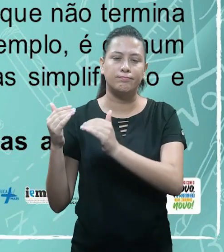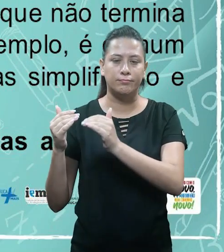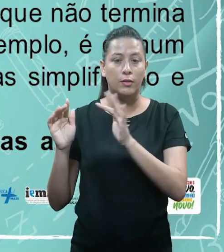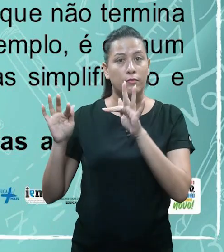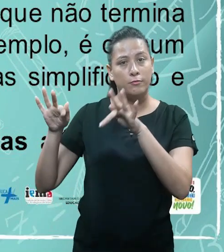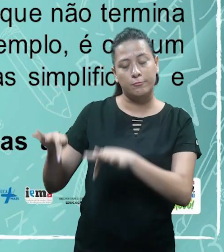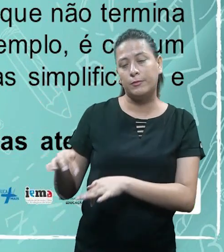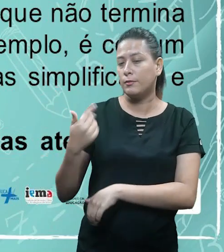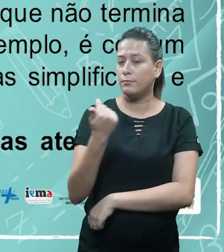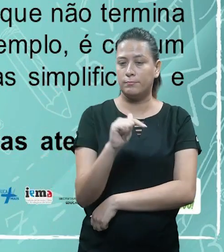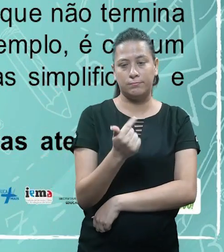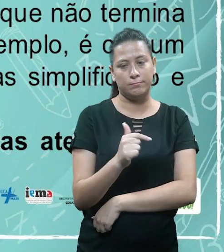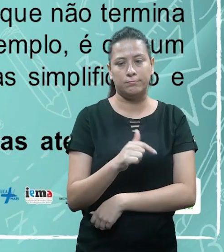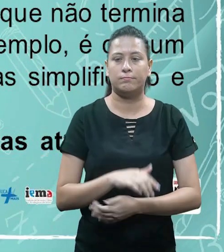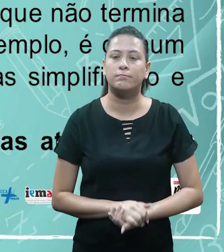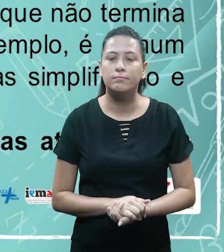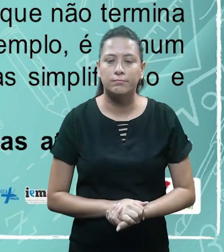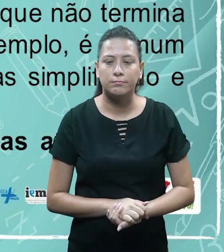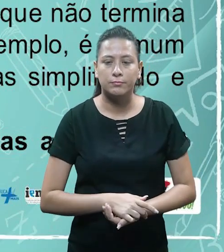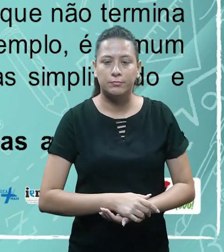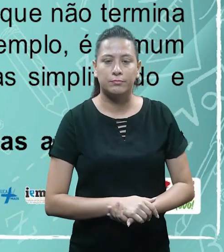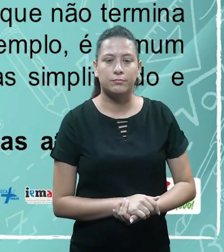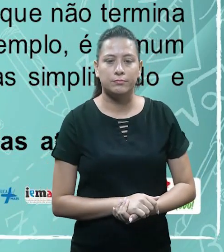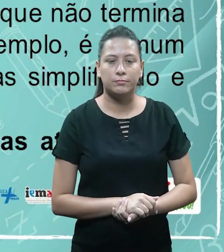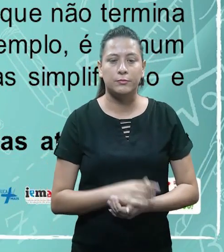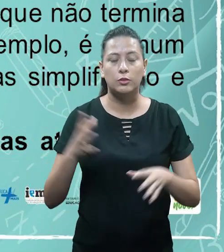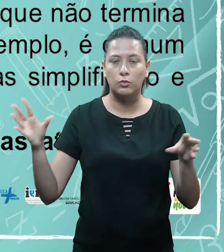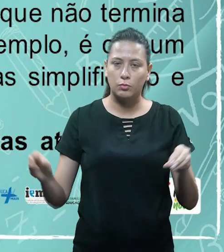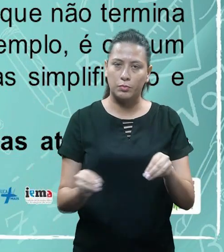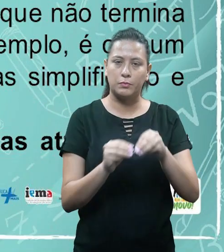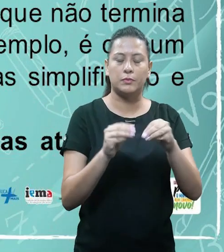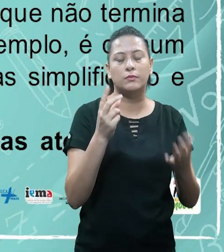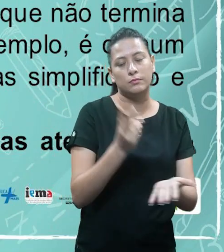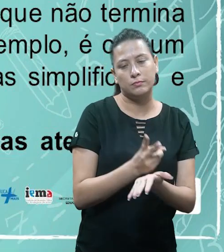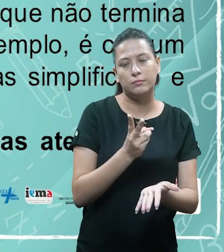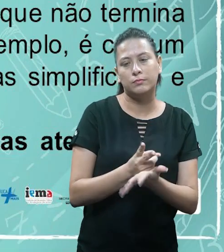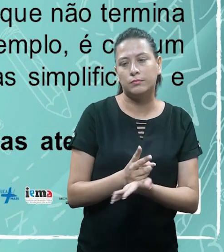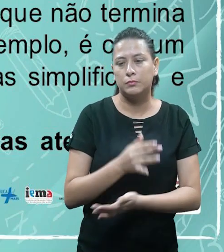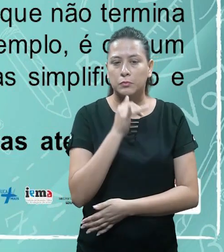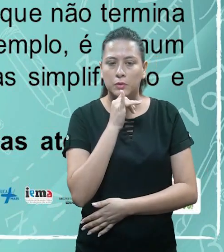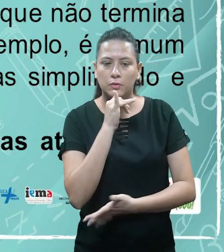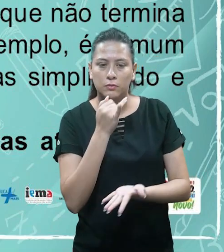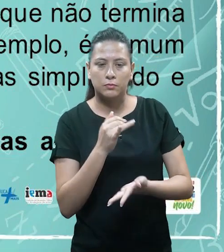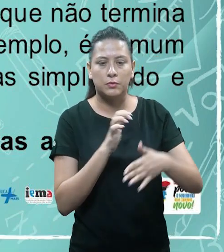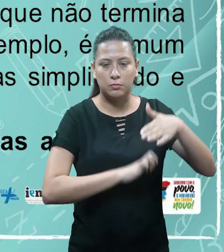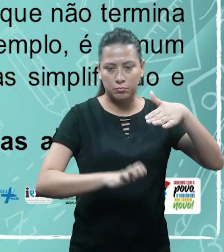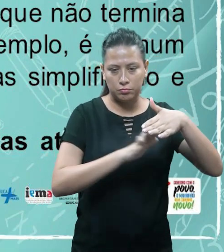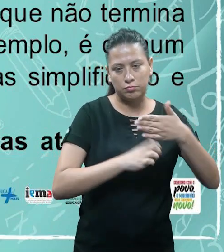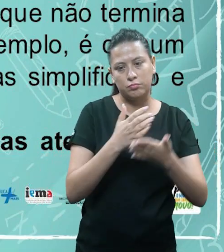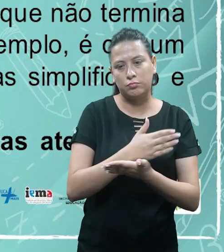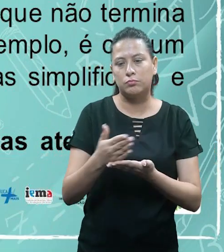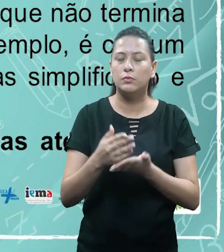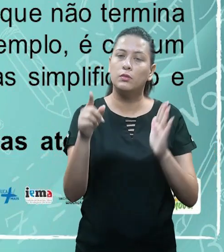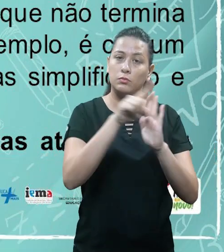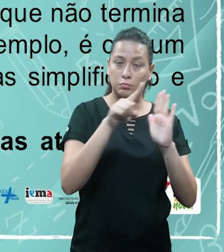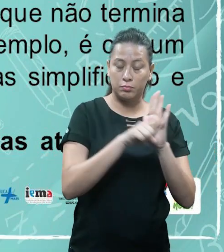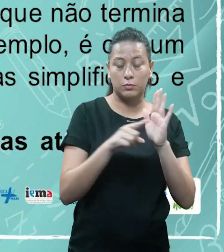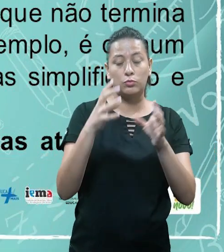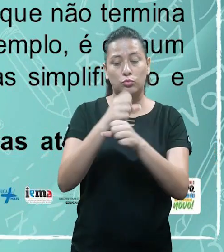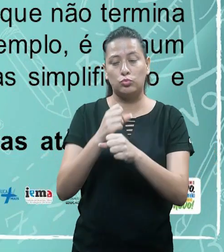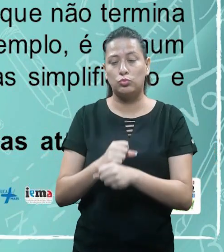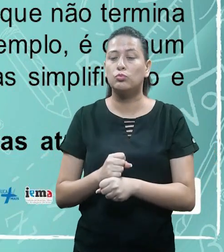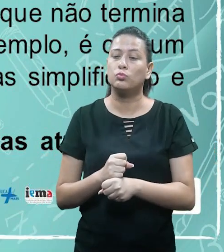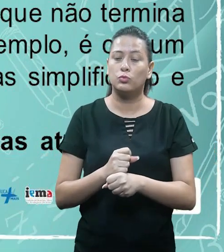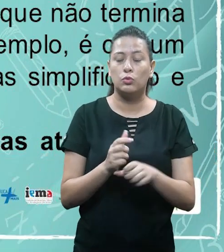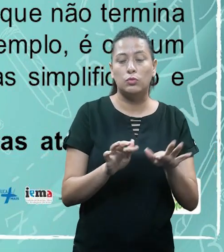contas ele é alterado continuadamente, certinho? E sempre vai ser complementado. Por exemplo, é comum que uma empresa inicie um plano de contas